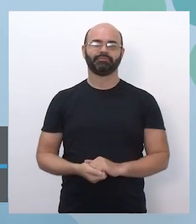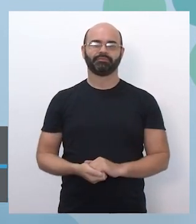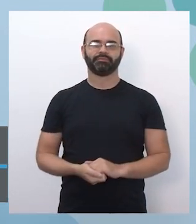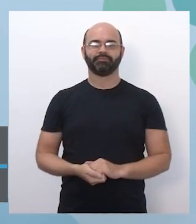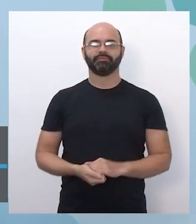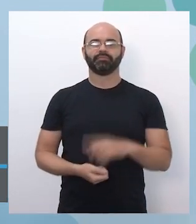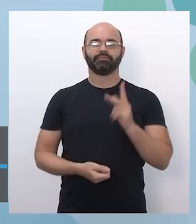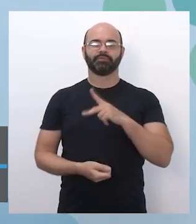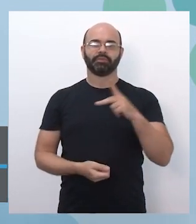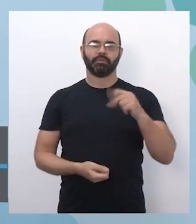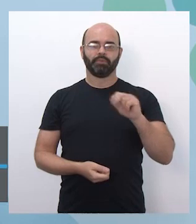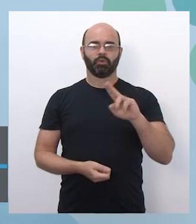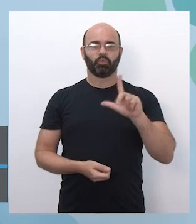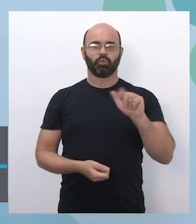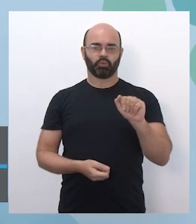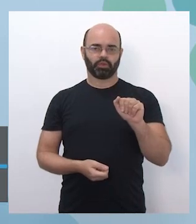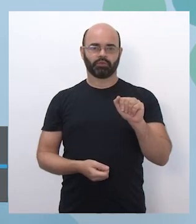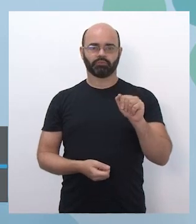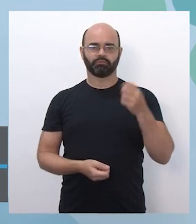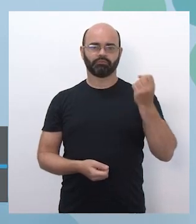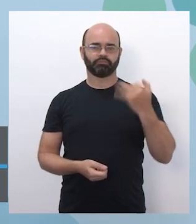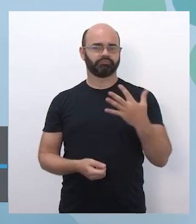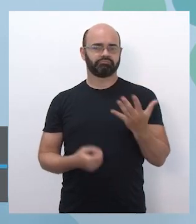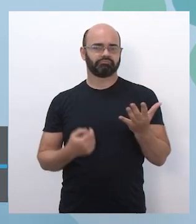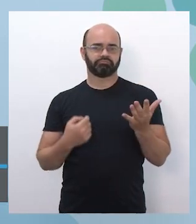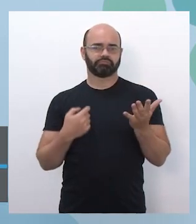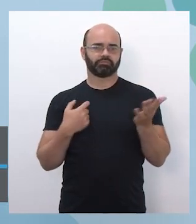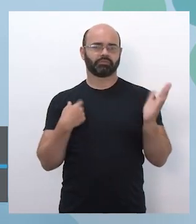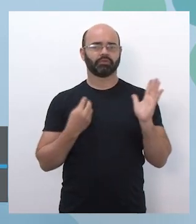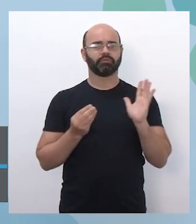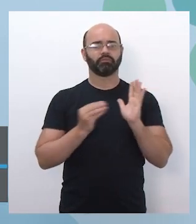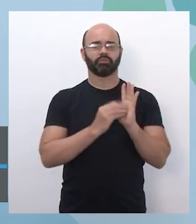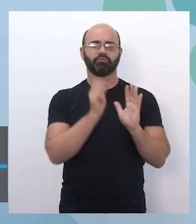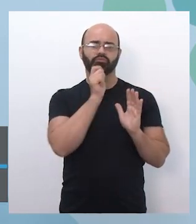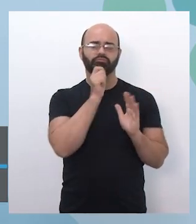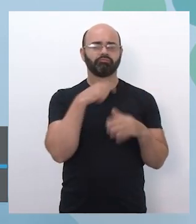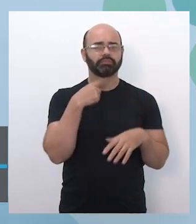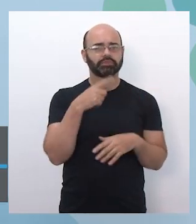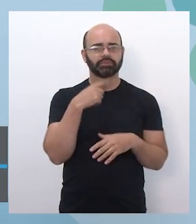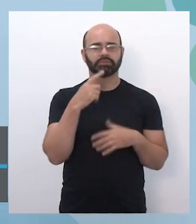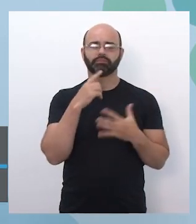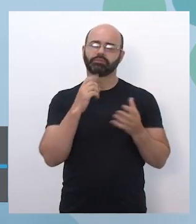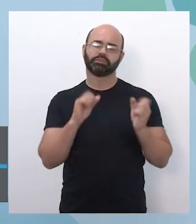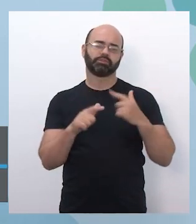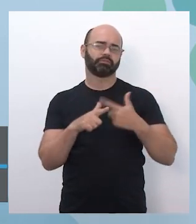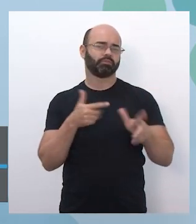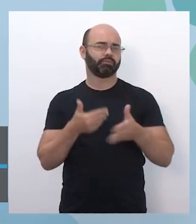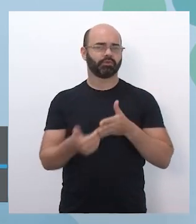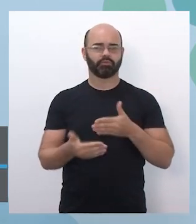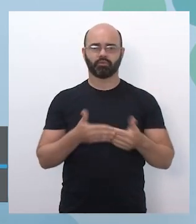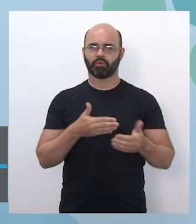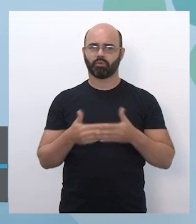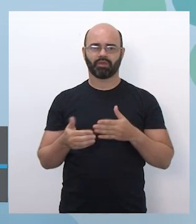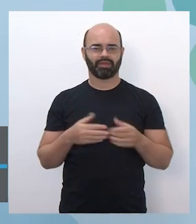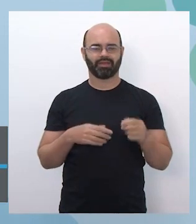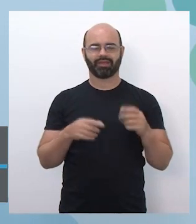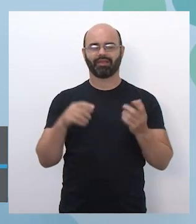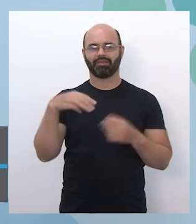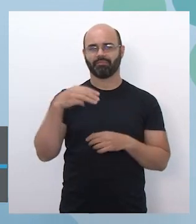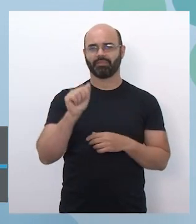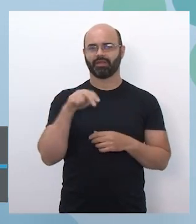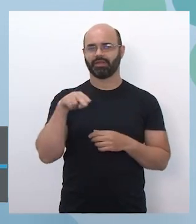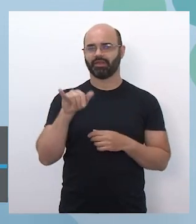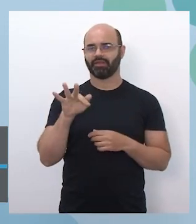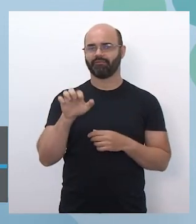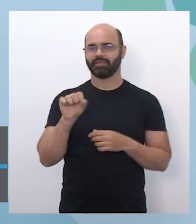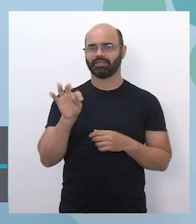Paula também falou que não conseguiu realizar a manifestação, caso você tenha qualquer problema para realizar a manifestação, você